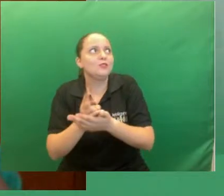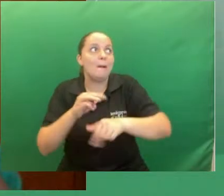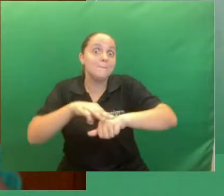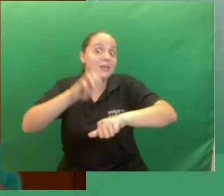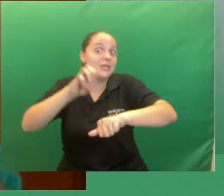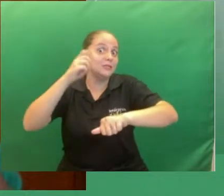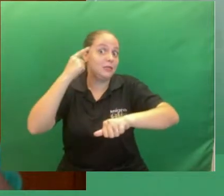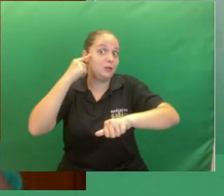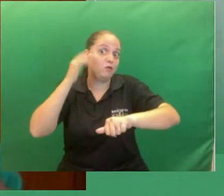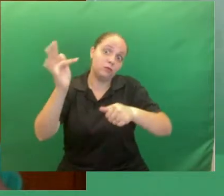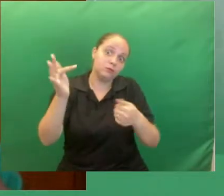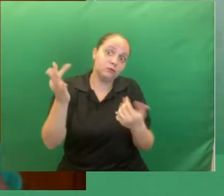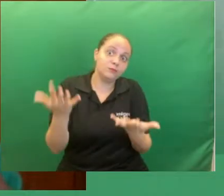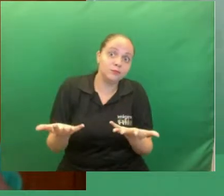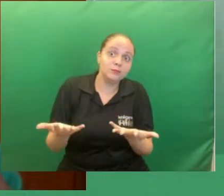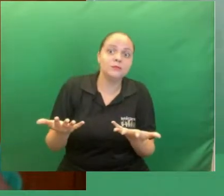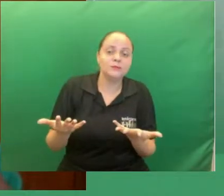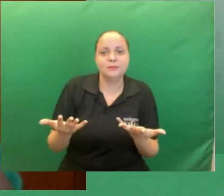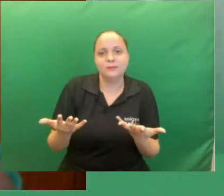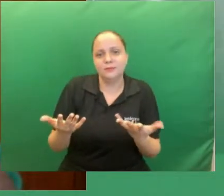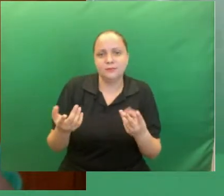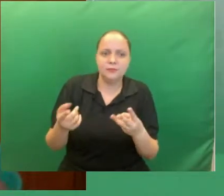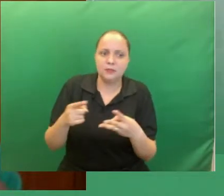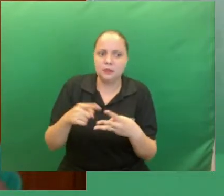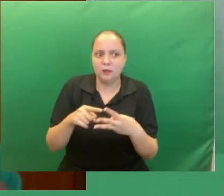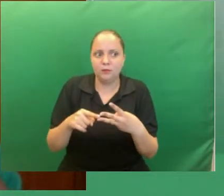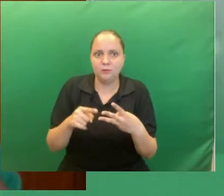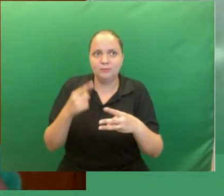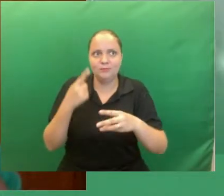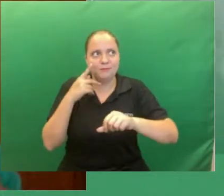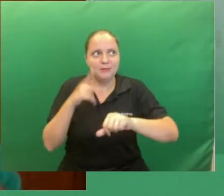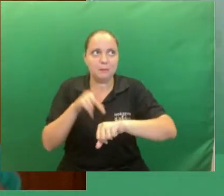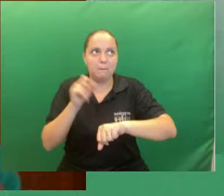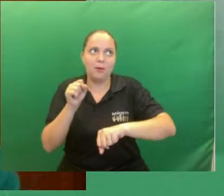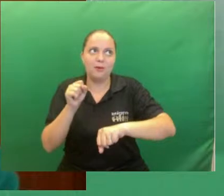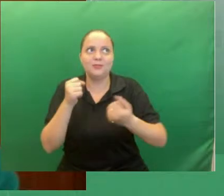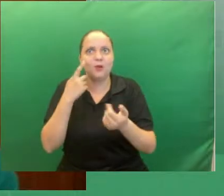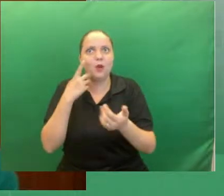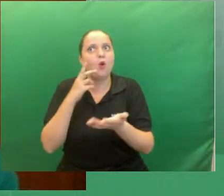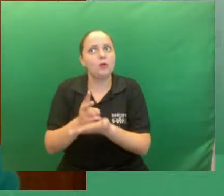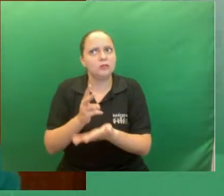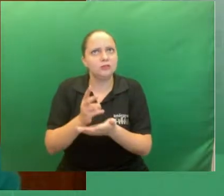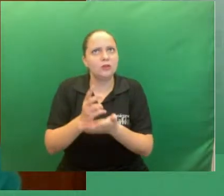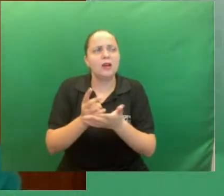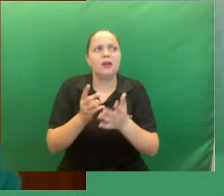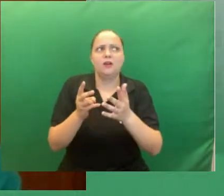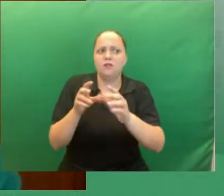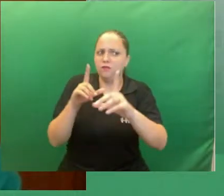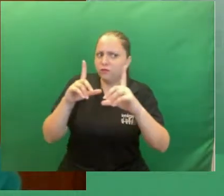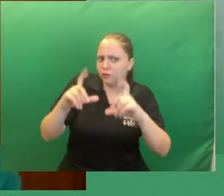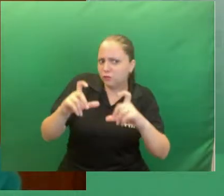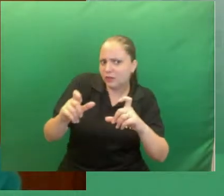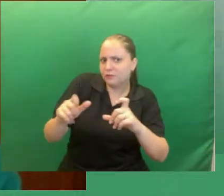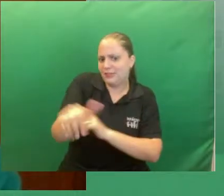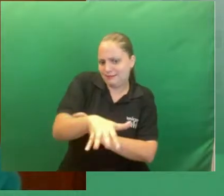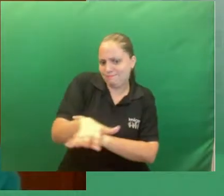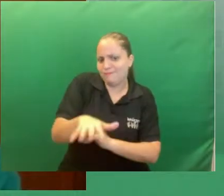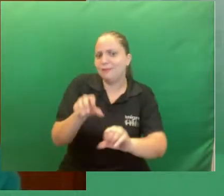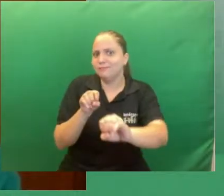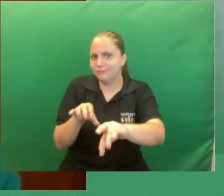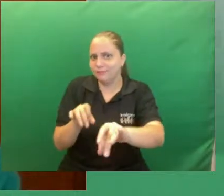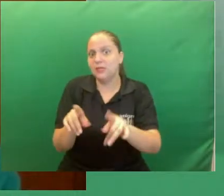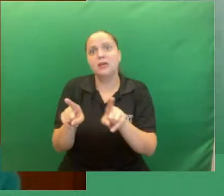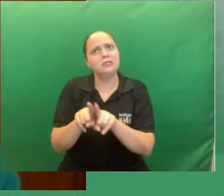para para especializar mais na questão de fotografia no ensino e e também a